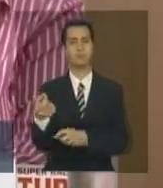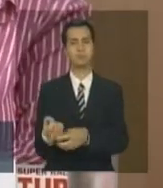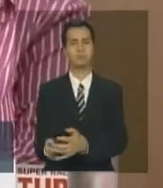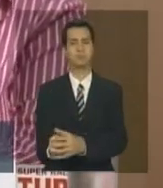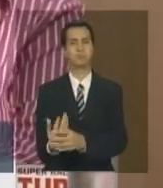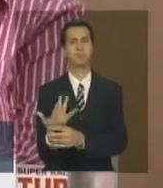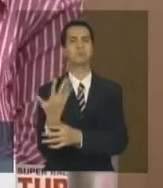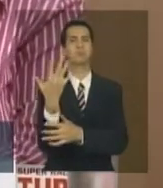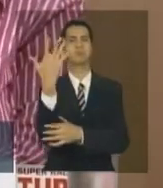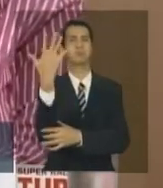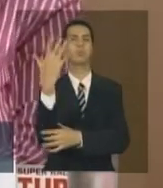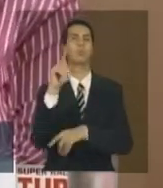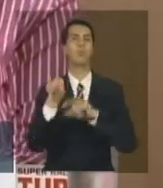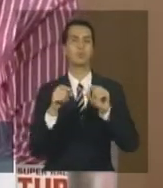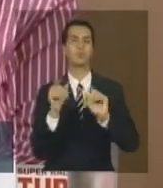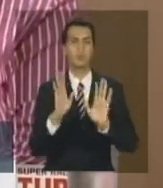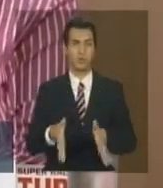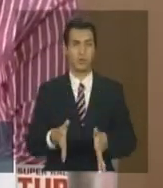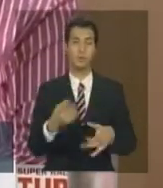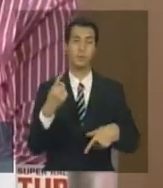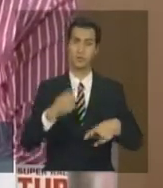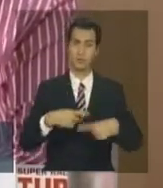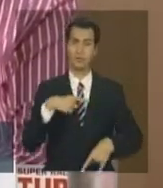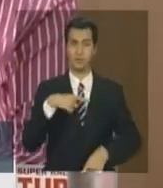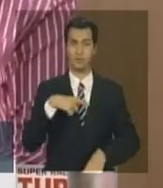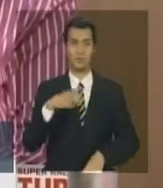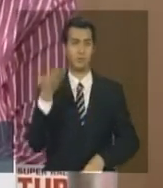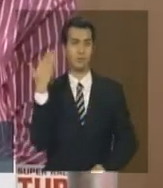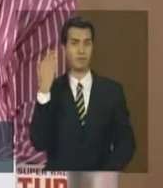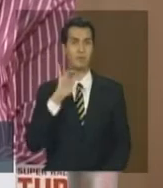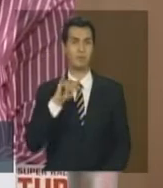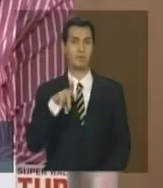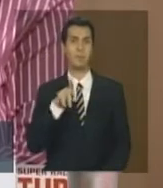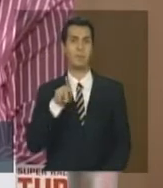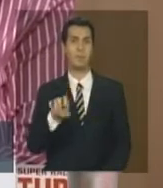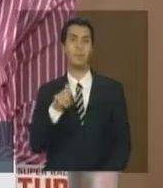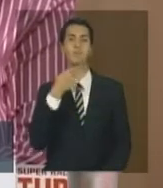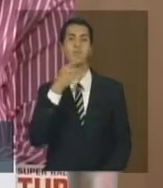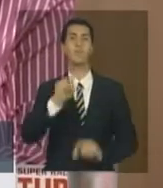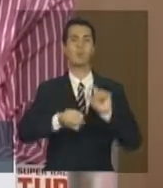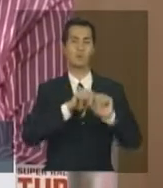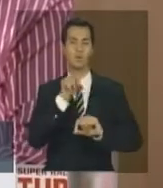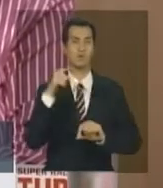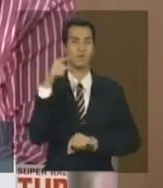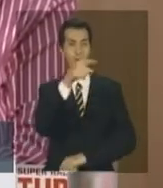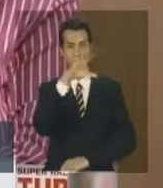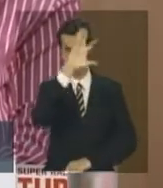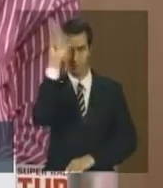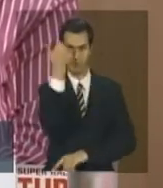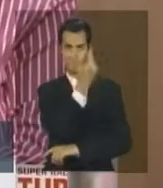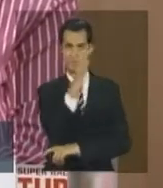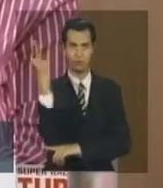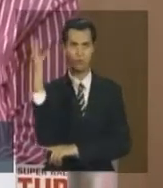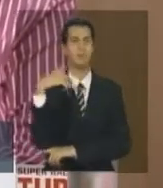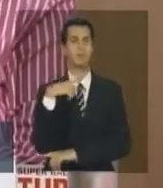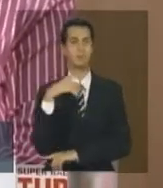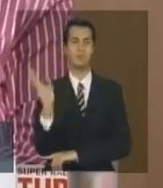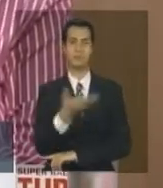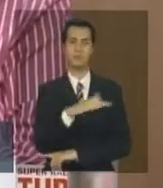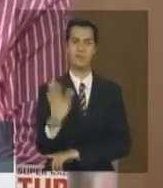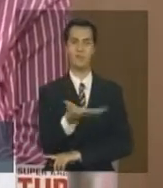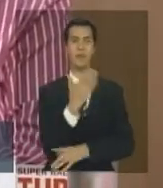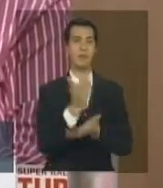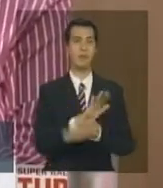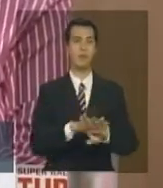Class mostrou na Amazônia, não só a dinâmica do desmatamento, mas também o quanto que dessa área